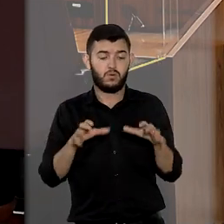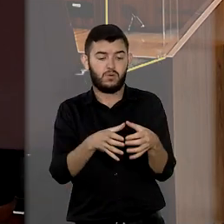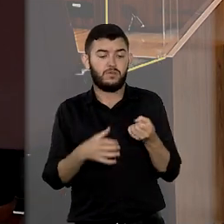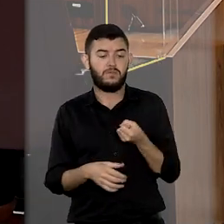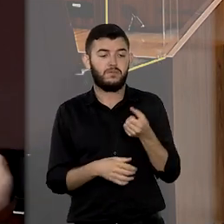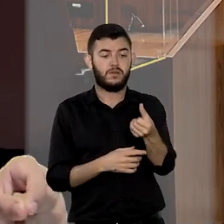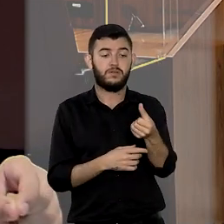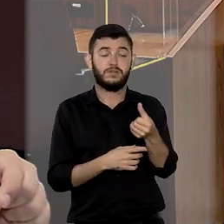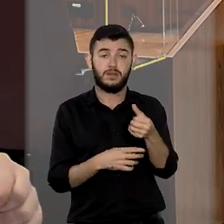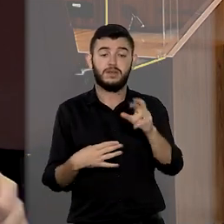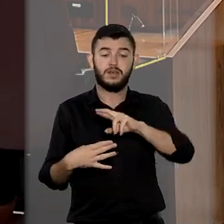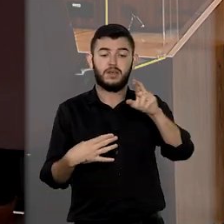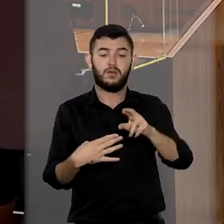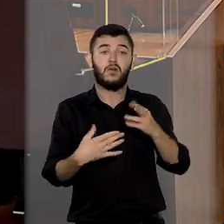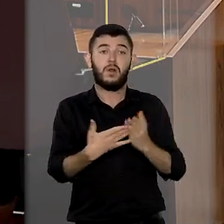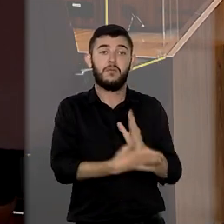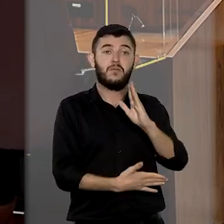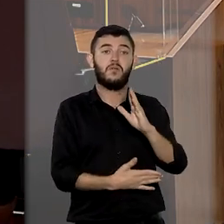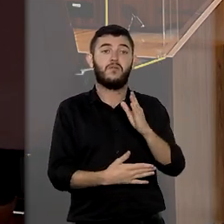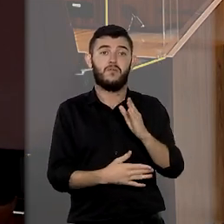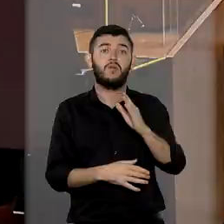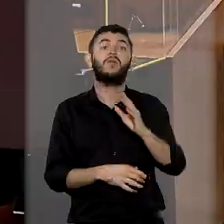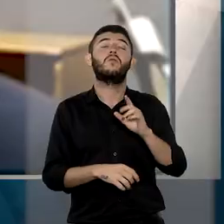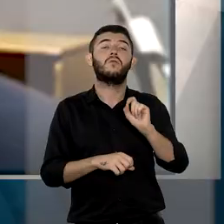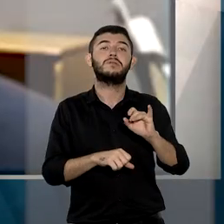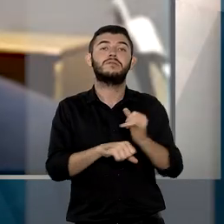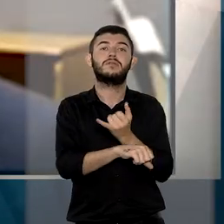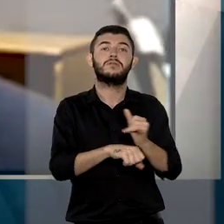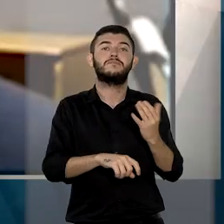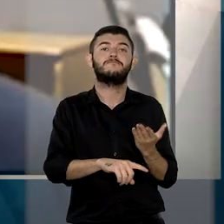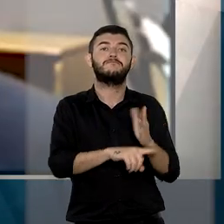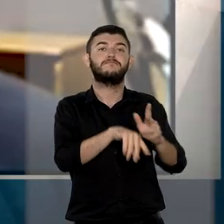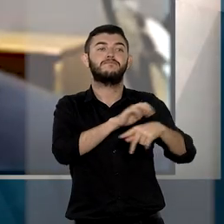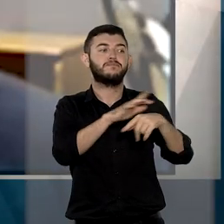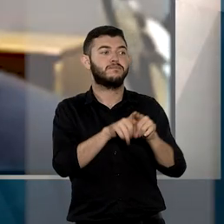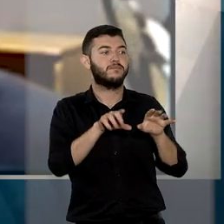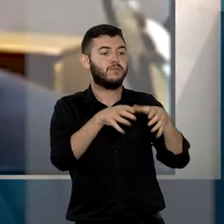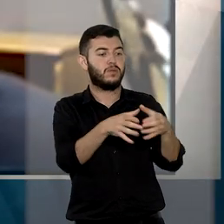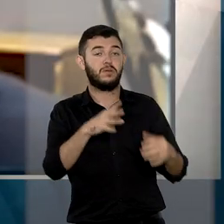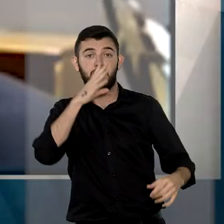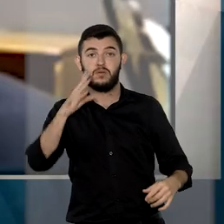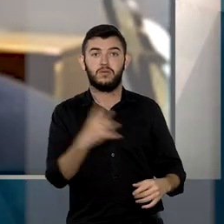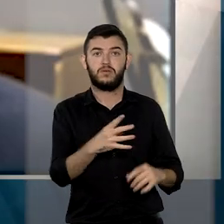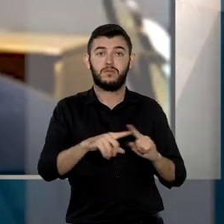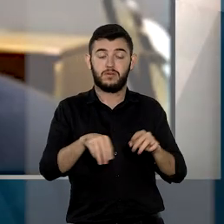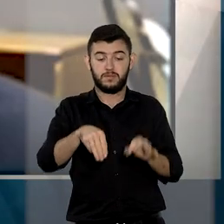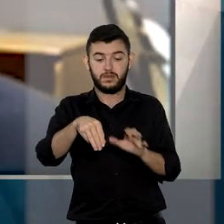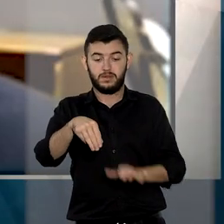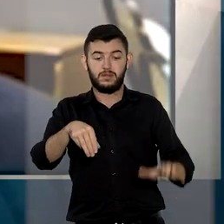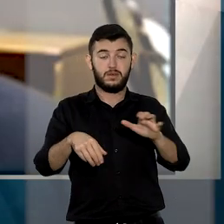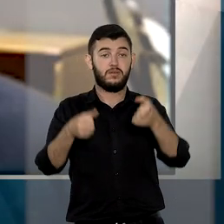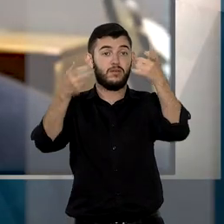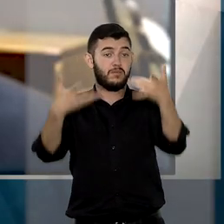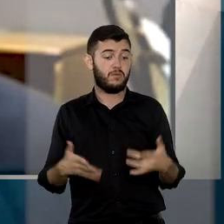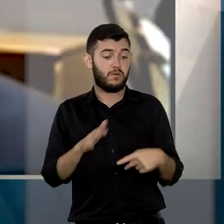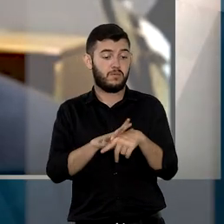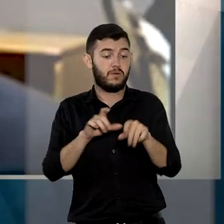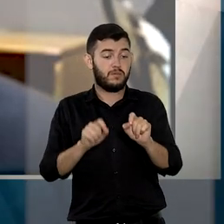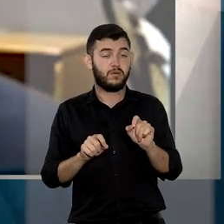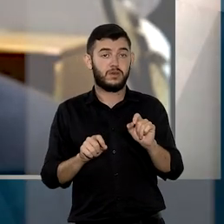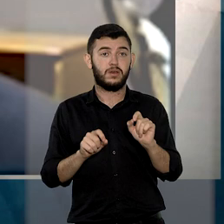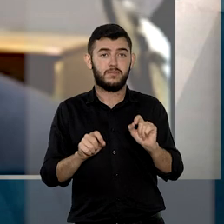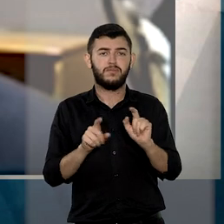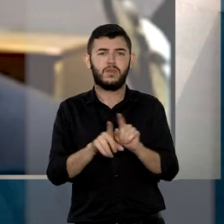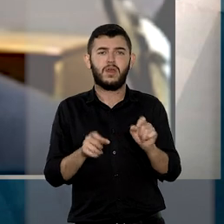efeitos extensivos aos co-acusados. O ministro relator, Rogério Schietti Cruz, destacou que o juízo apenas se